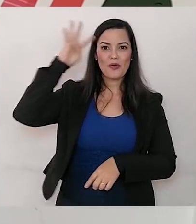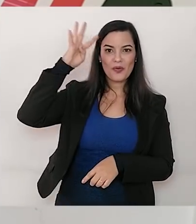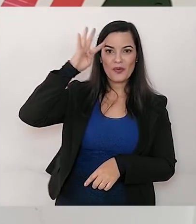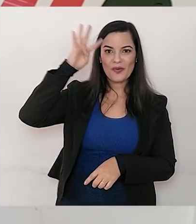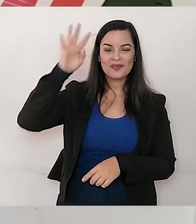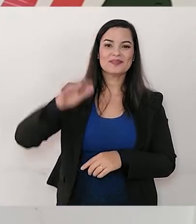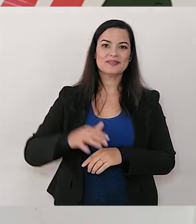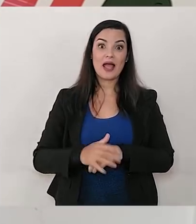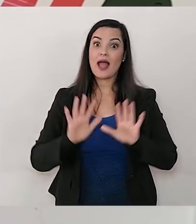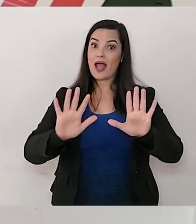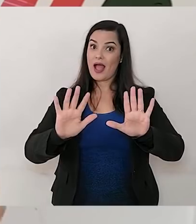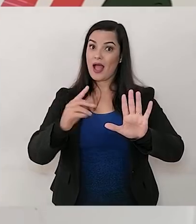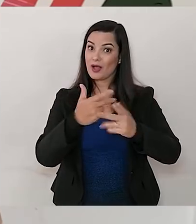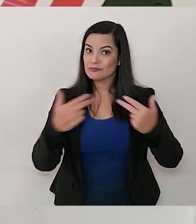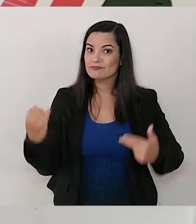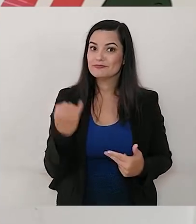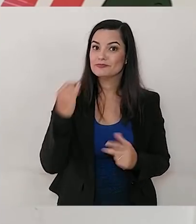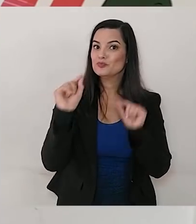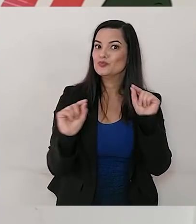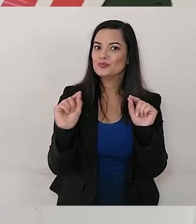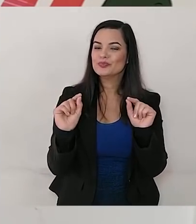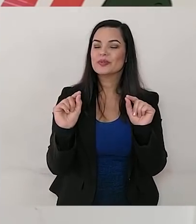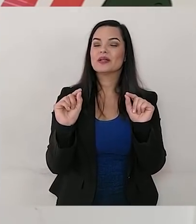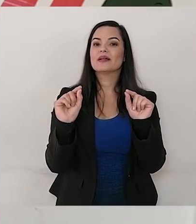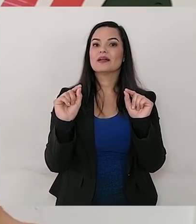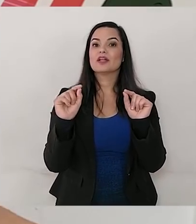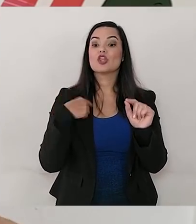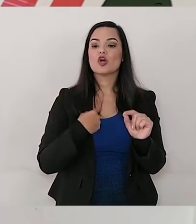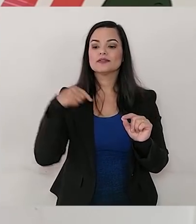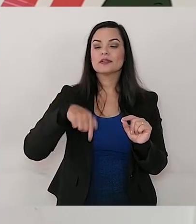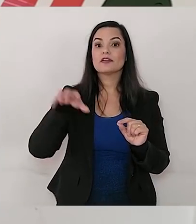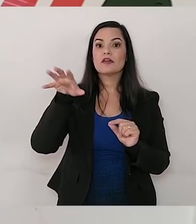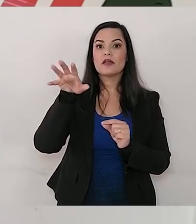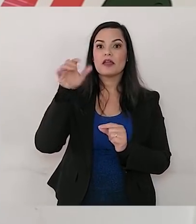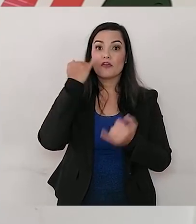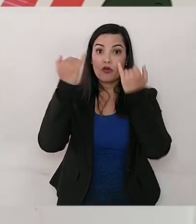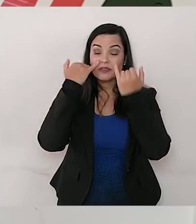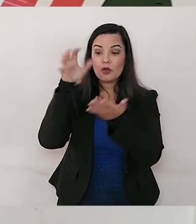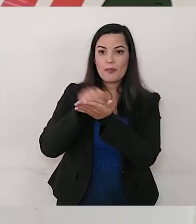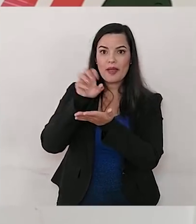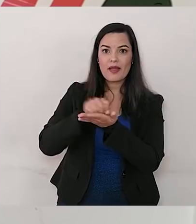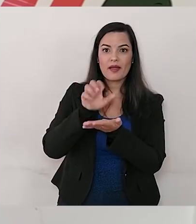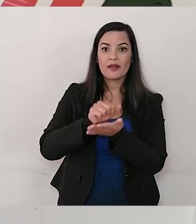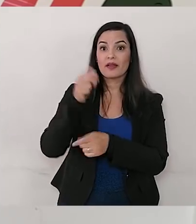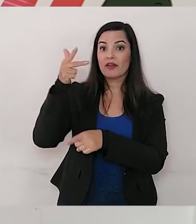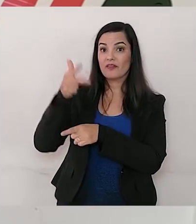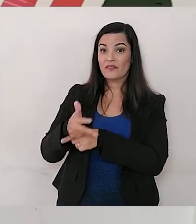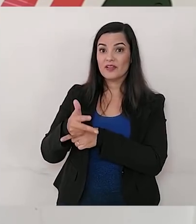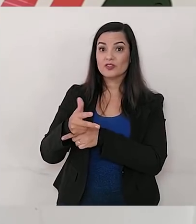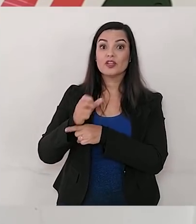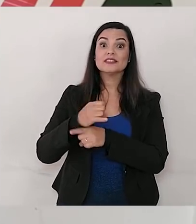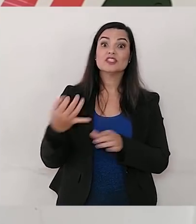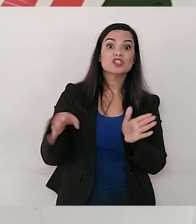quarta-feira, ah, um detalhe importante, nós vamos coletar as informações dos vídeos que forem